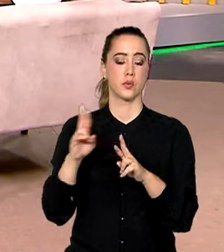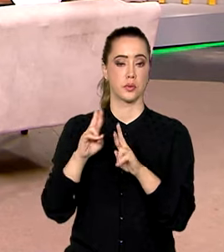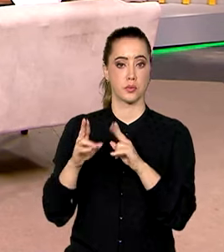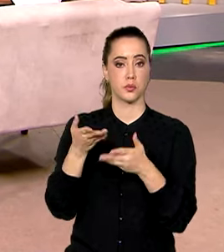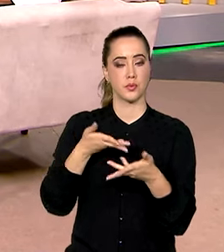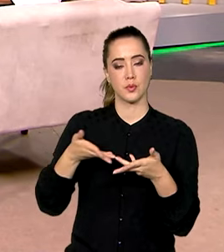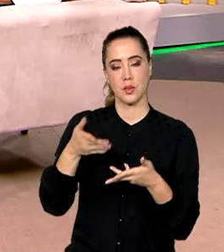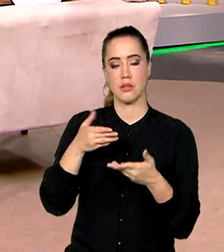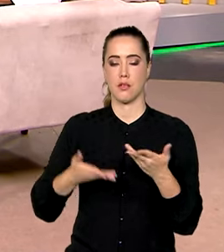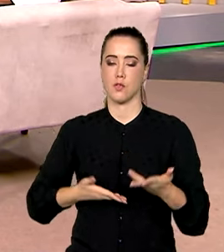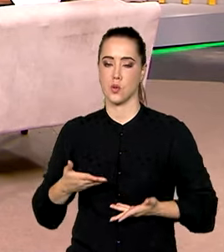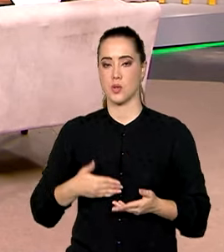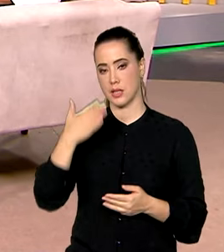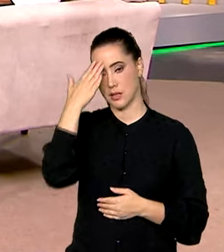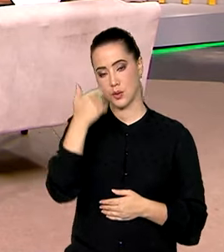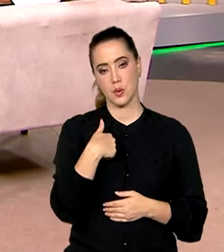Serviços. Muito obrigada, secretária. Muito obrigada.